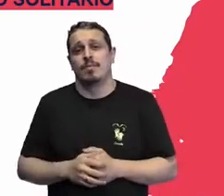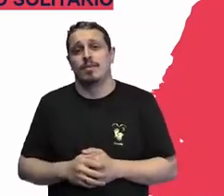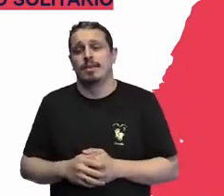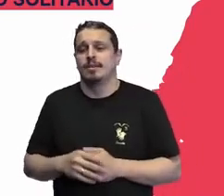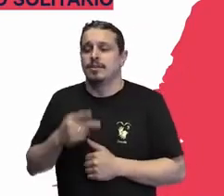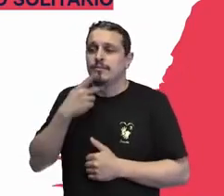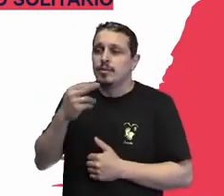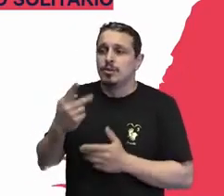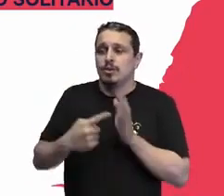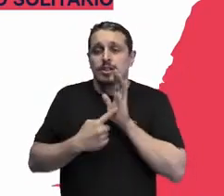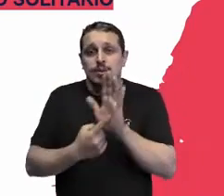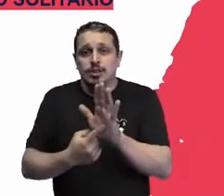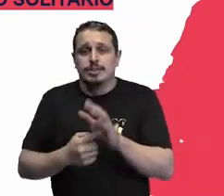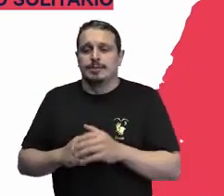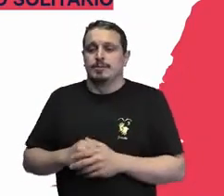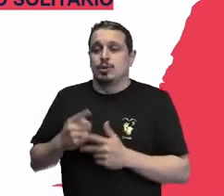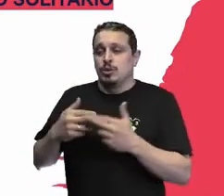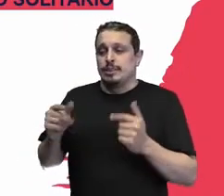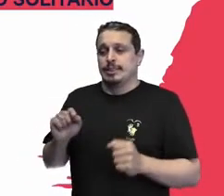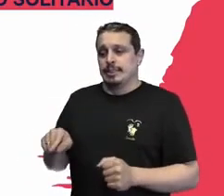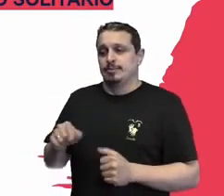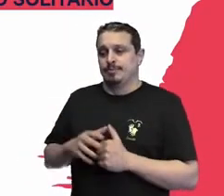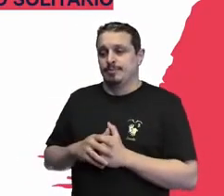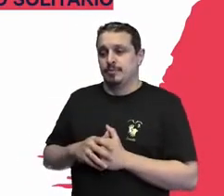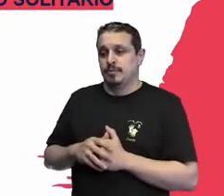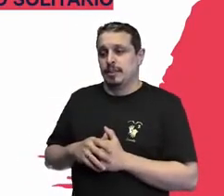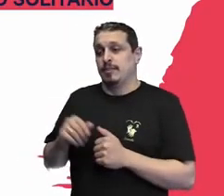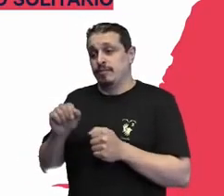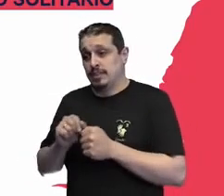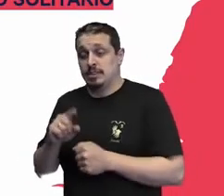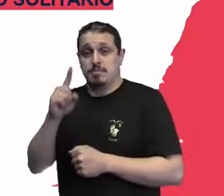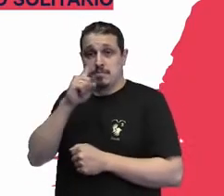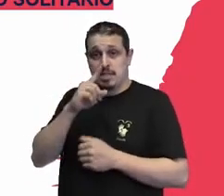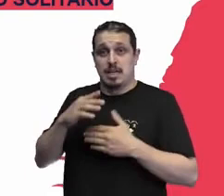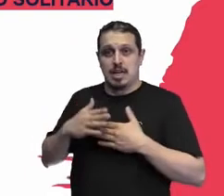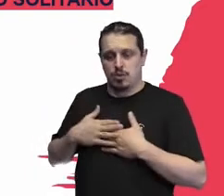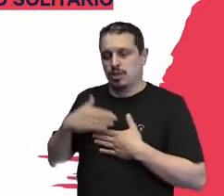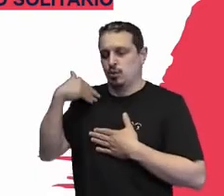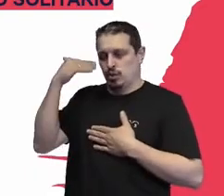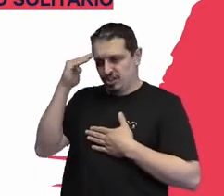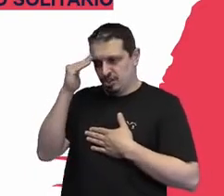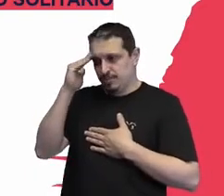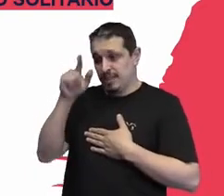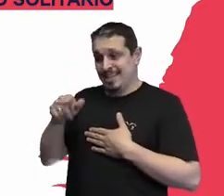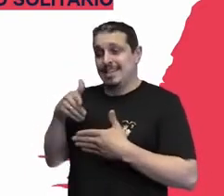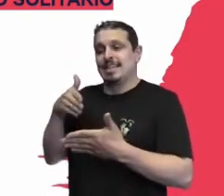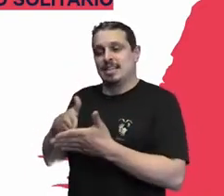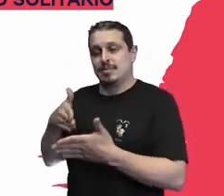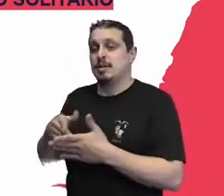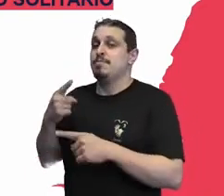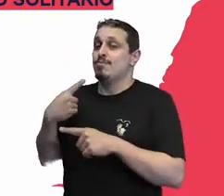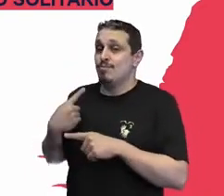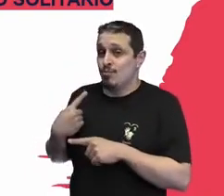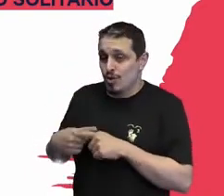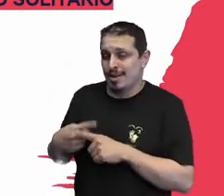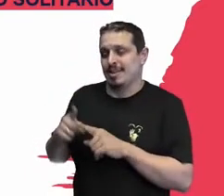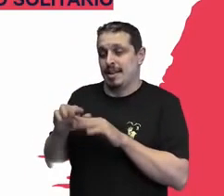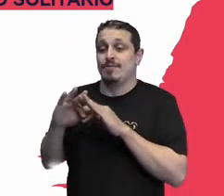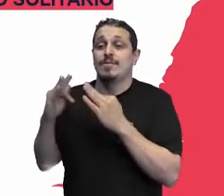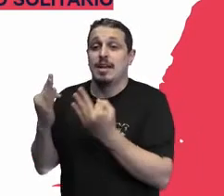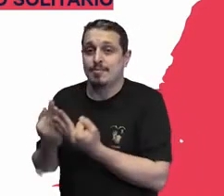crenças muito profundas da família. Eu sou mãe e eu posso dizer, porque eu fico alerta, eu me vejo também